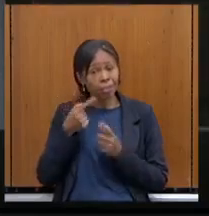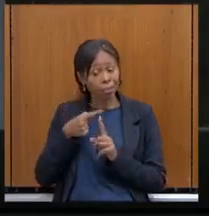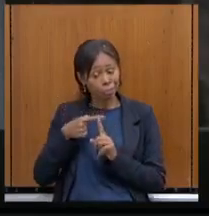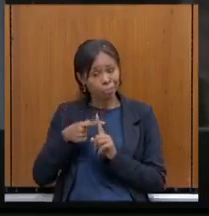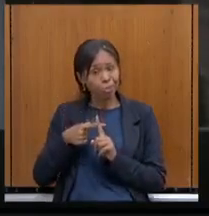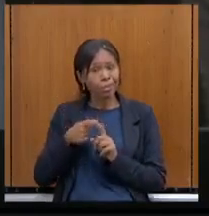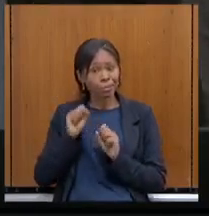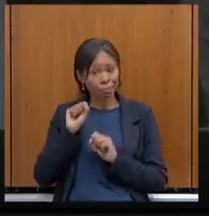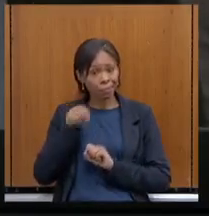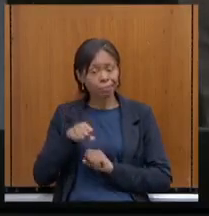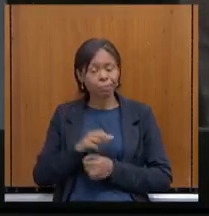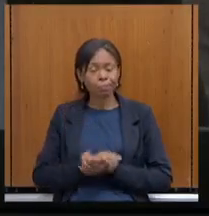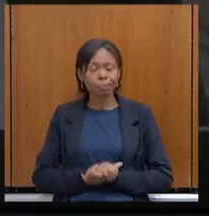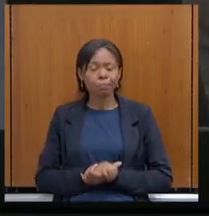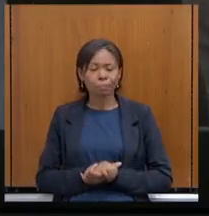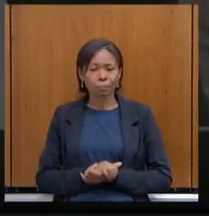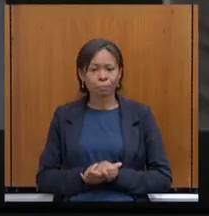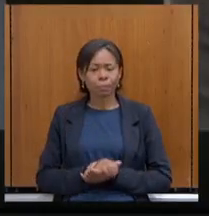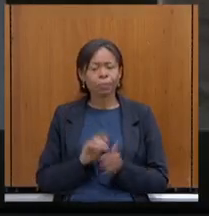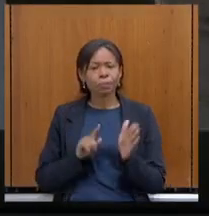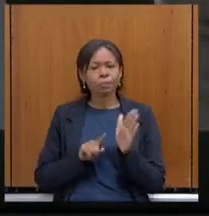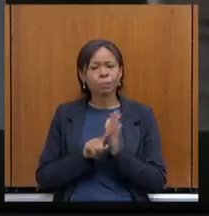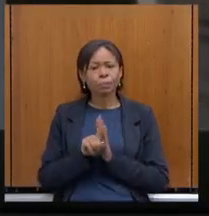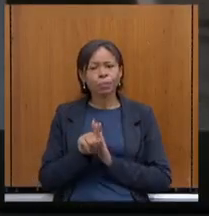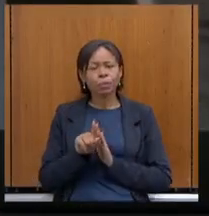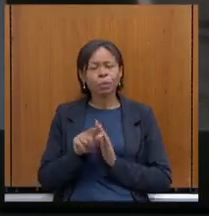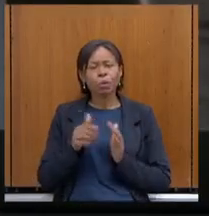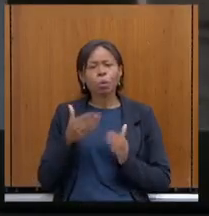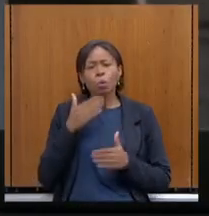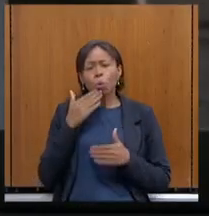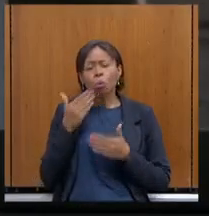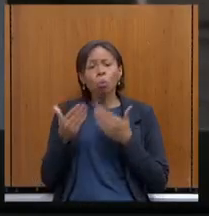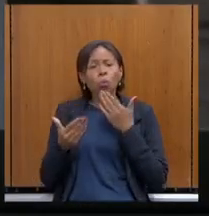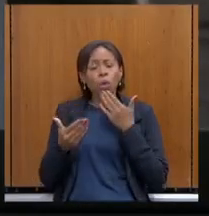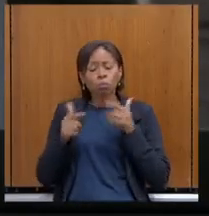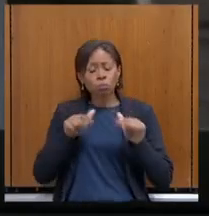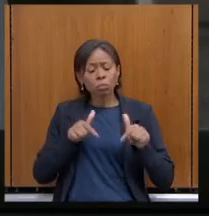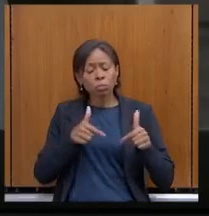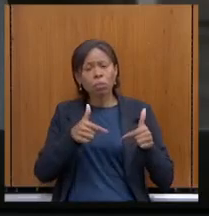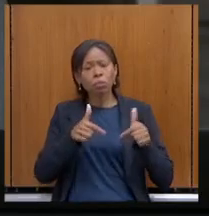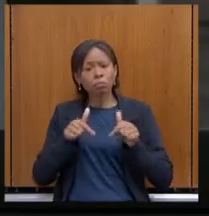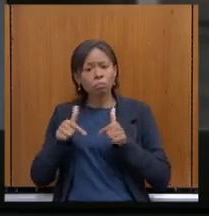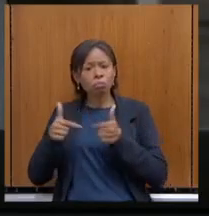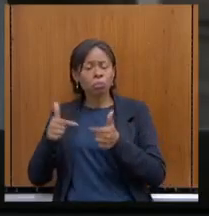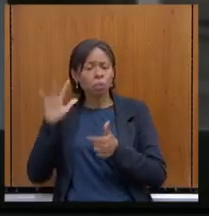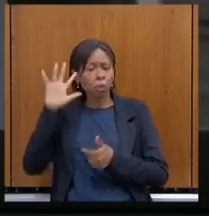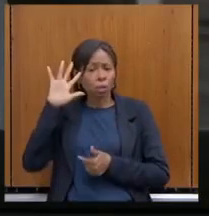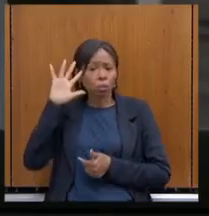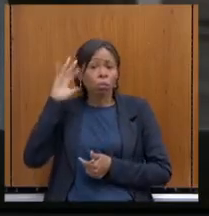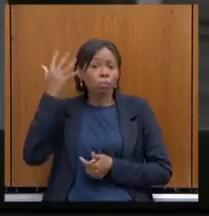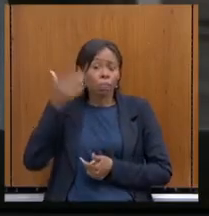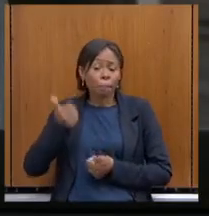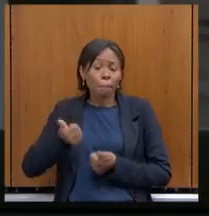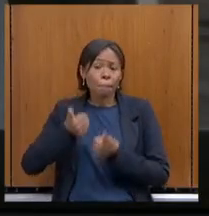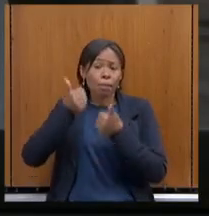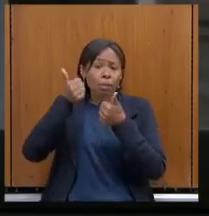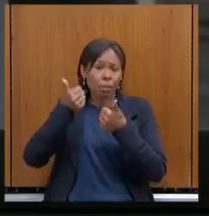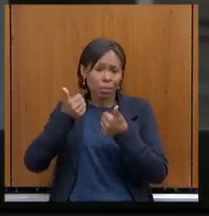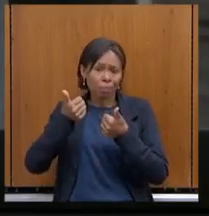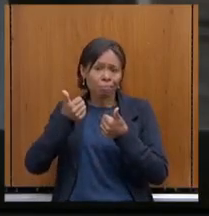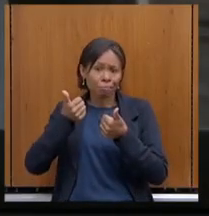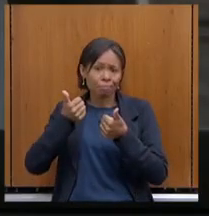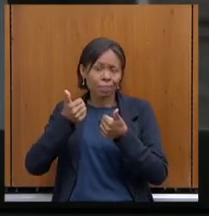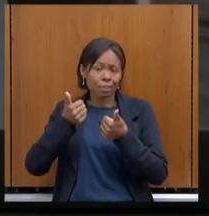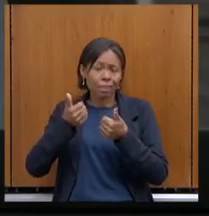ações para melhorar esses índices que giram sempre em torno do